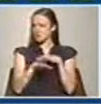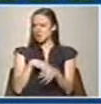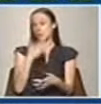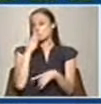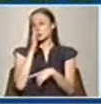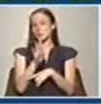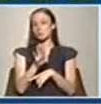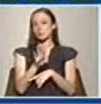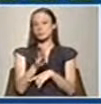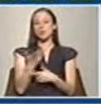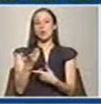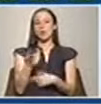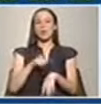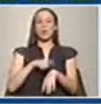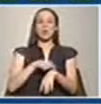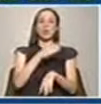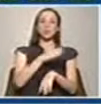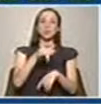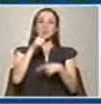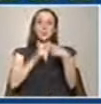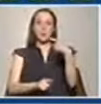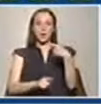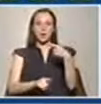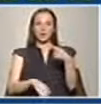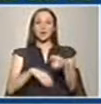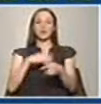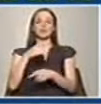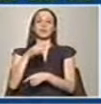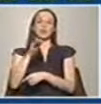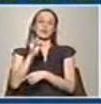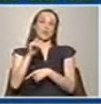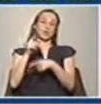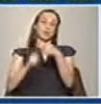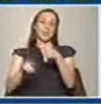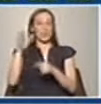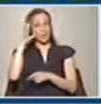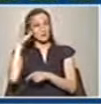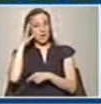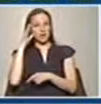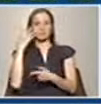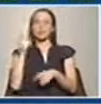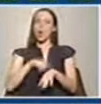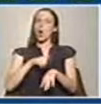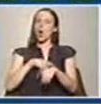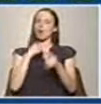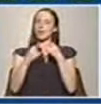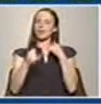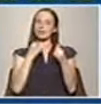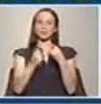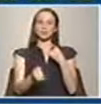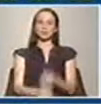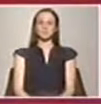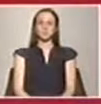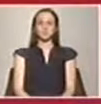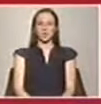não estar exposto entre as 11h30 e as 16h30, que é aquela hora de mais risco e